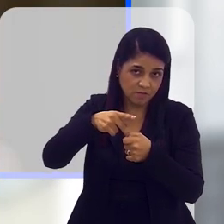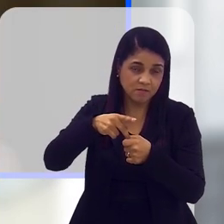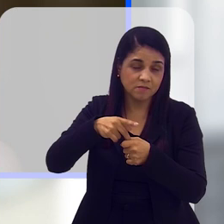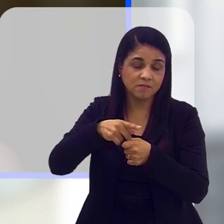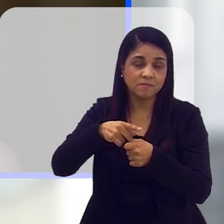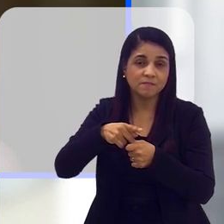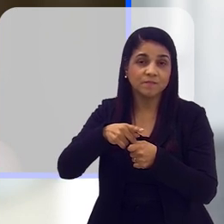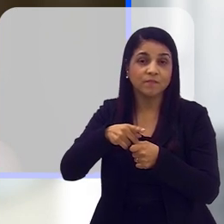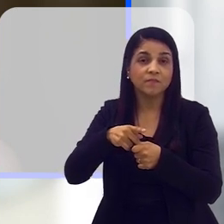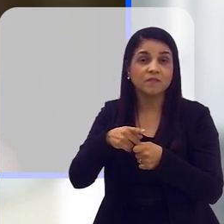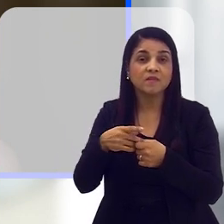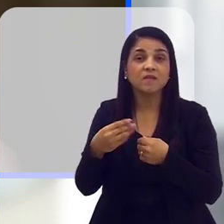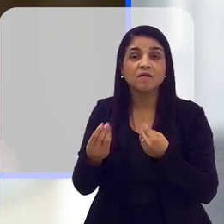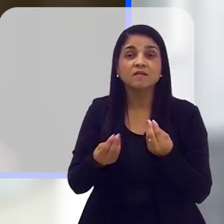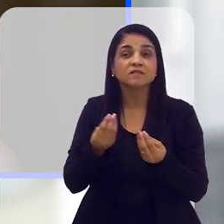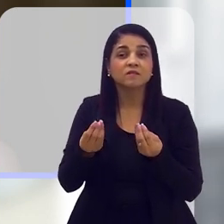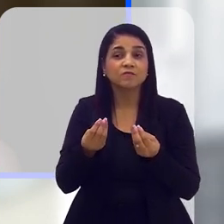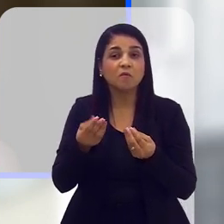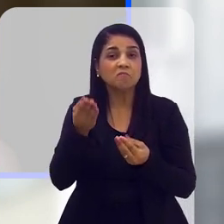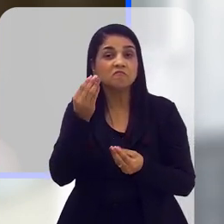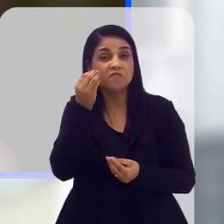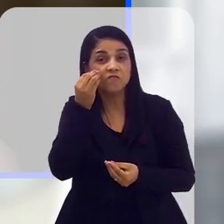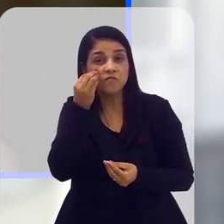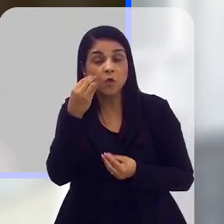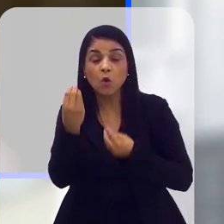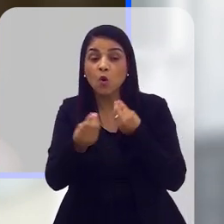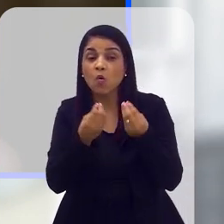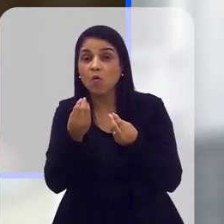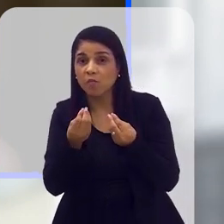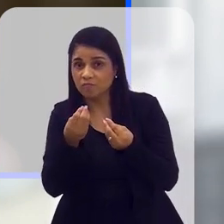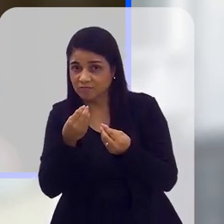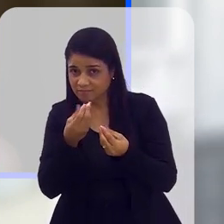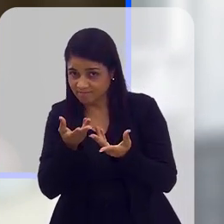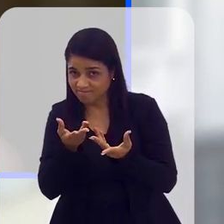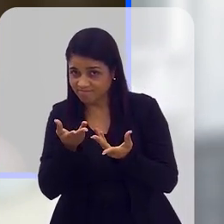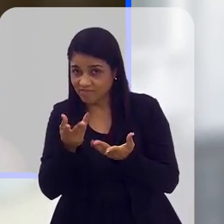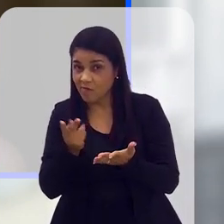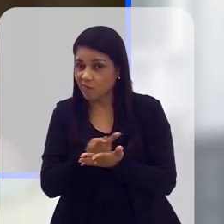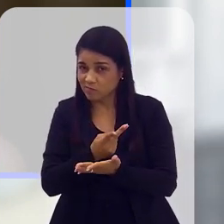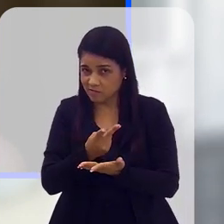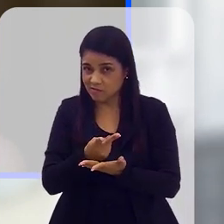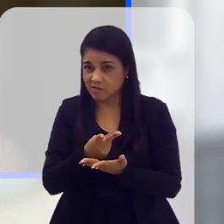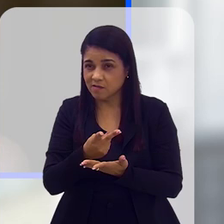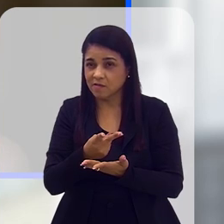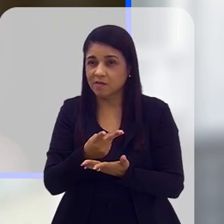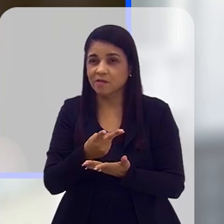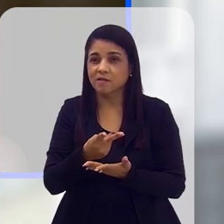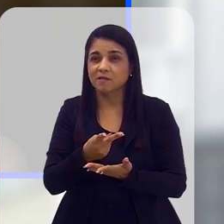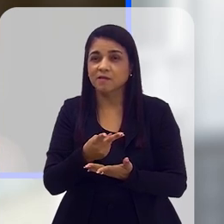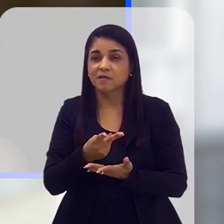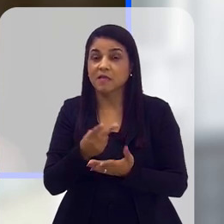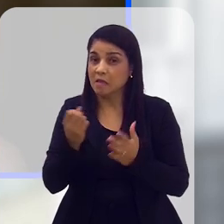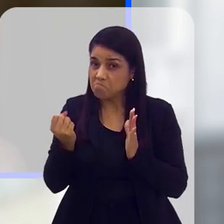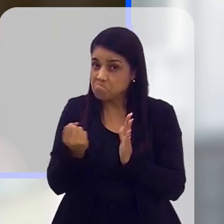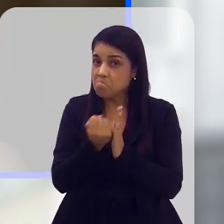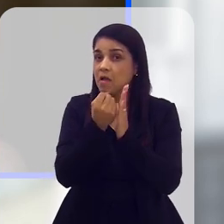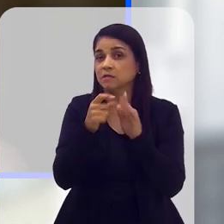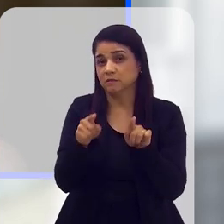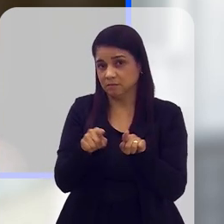dos Emirados Árabes Unidos. Então, colocaram a raposa para tomar conta dos galinhas, certo? E é muito